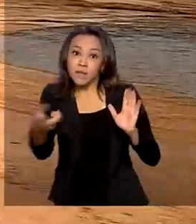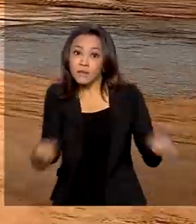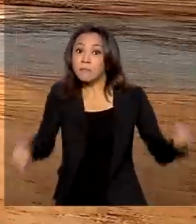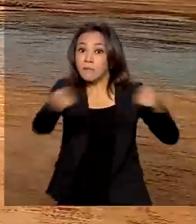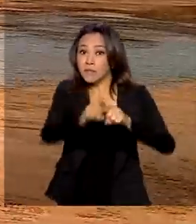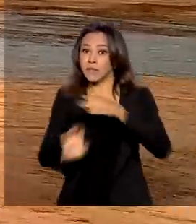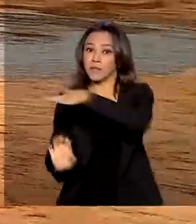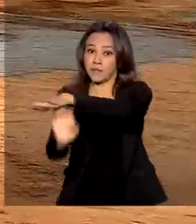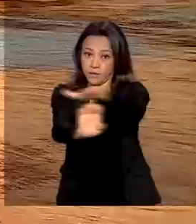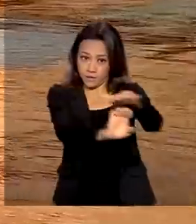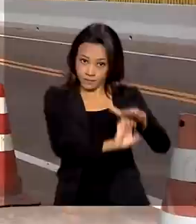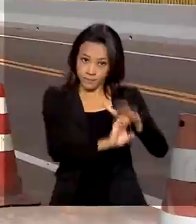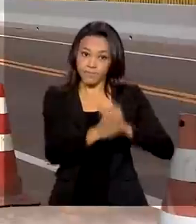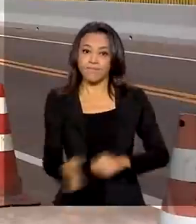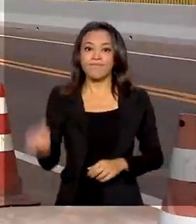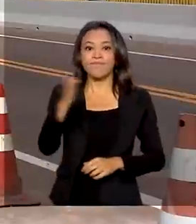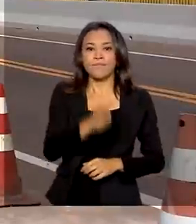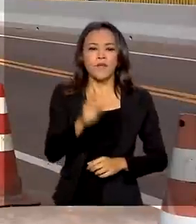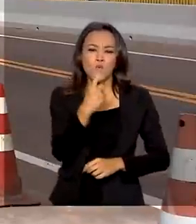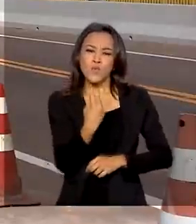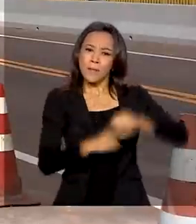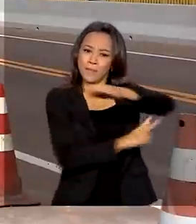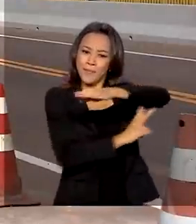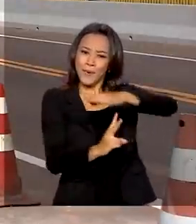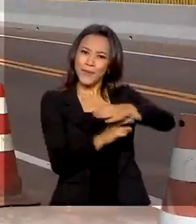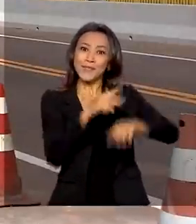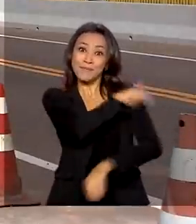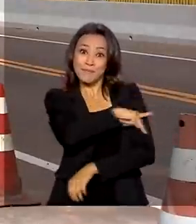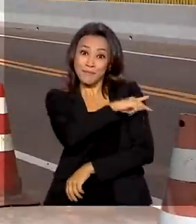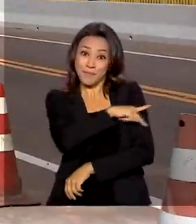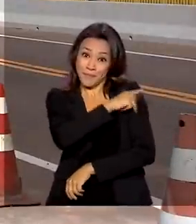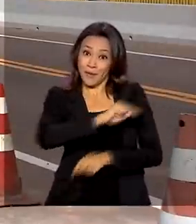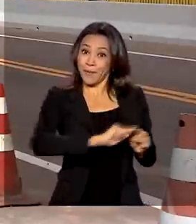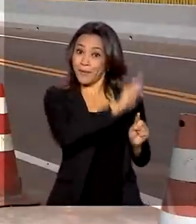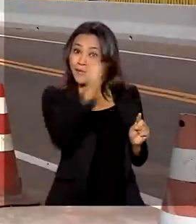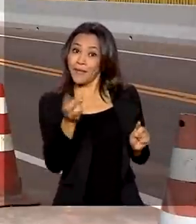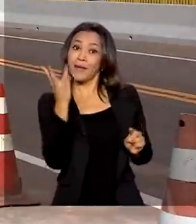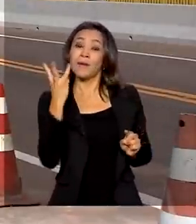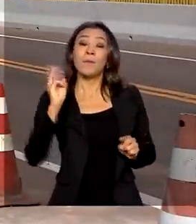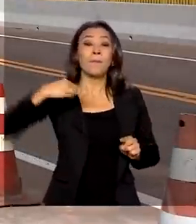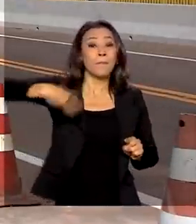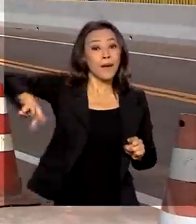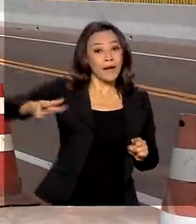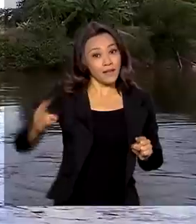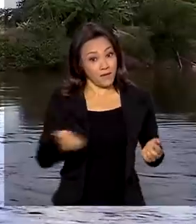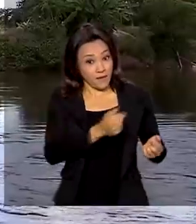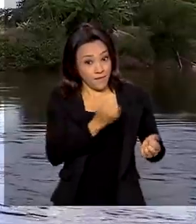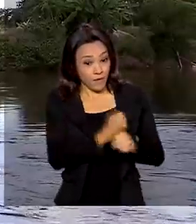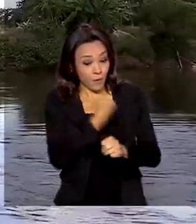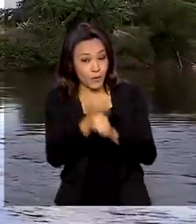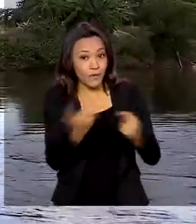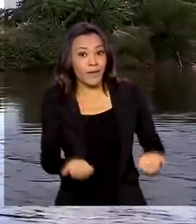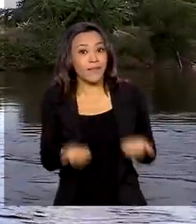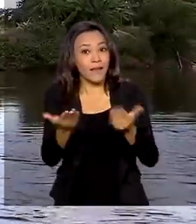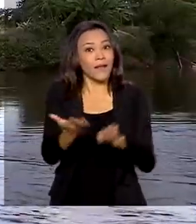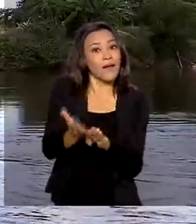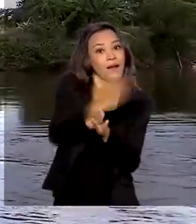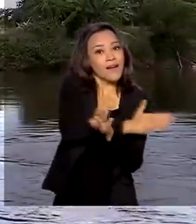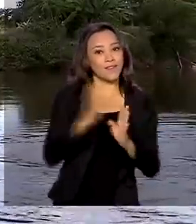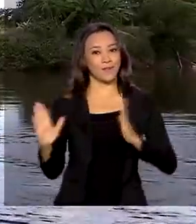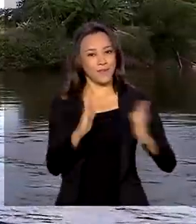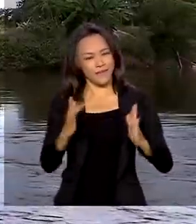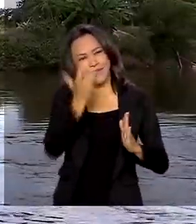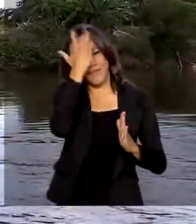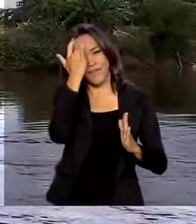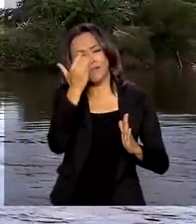iniciativa privada. Uma ponte vai ligar o Piauí ao Maranhão. A obra entregue antes do prazo deve facilitar a vida de